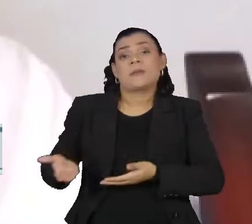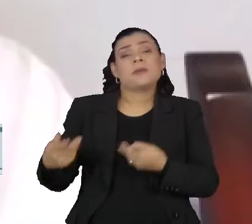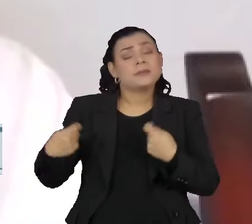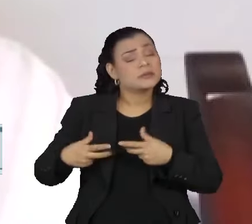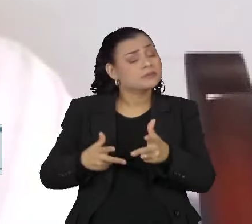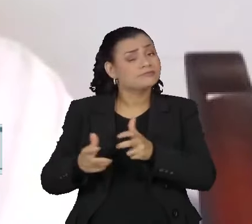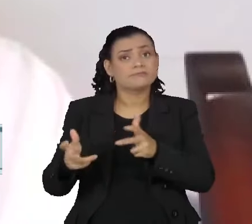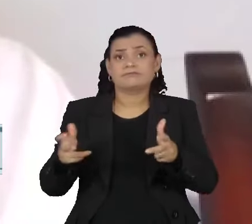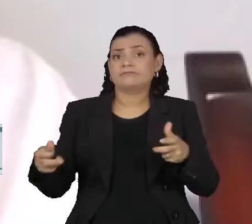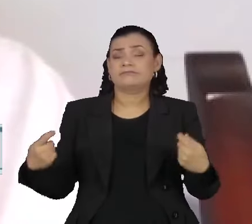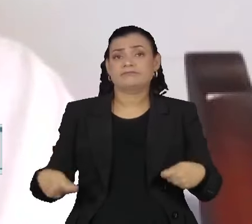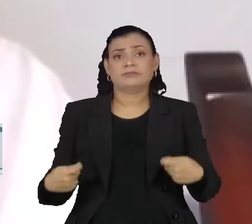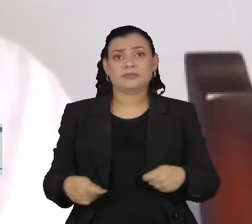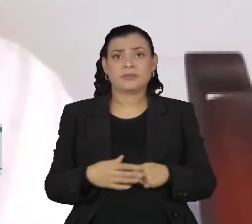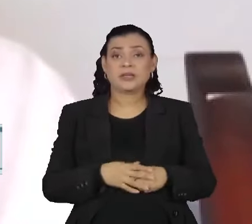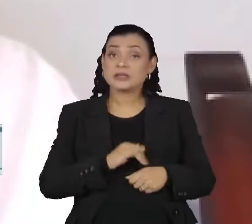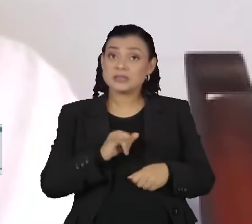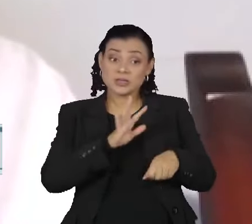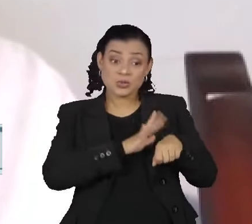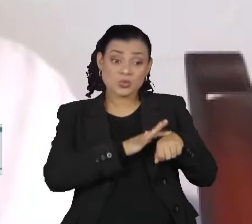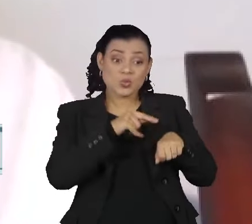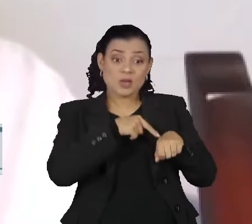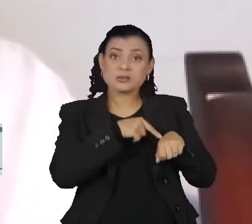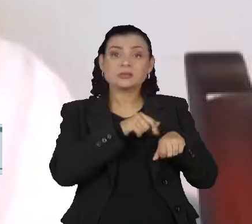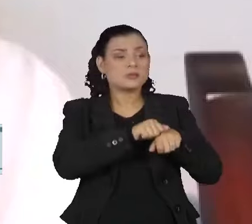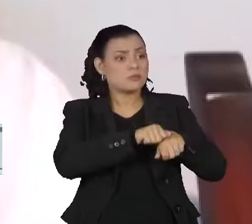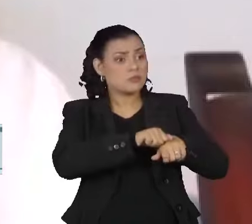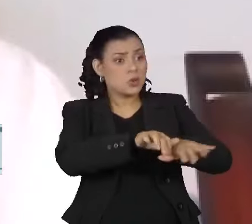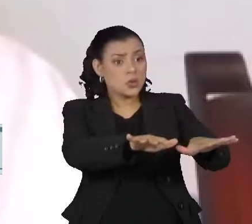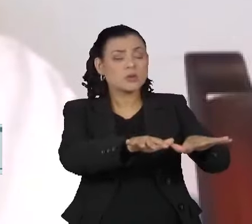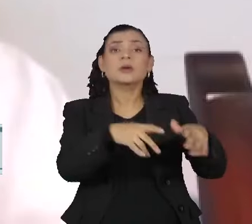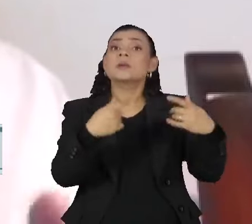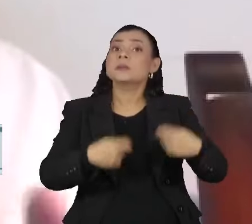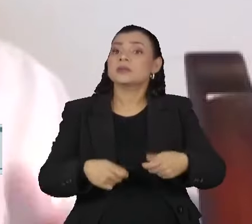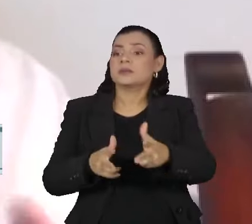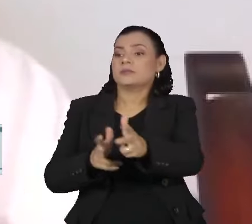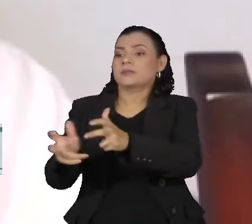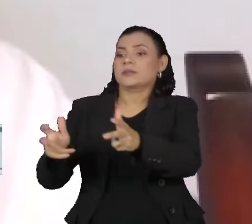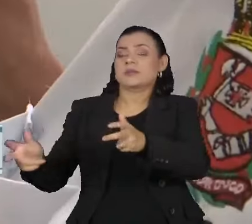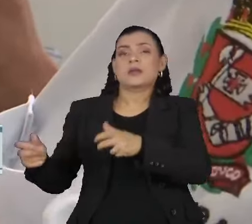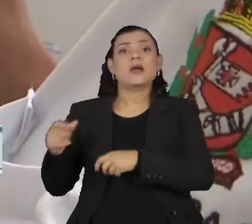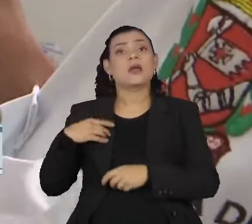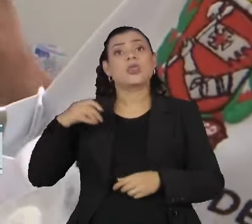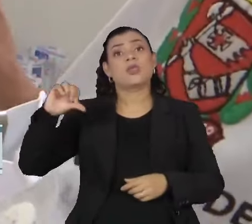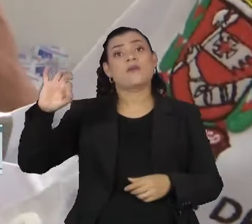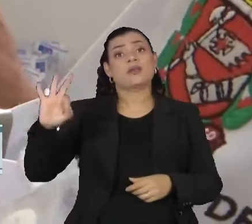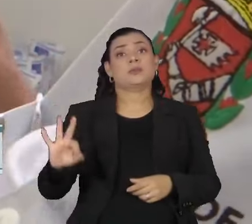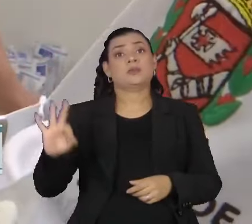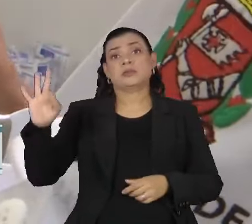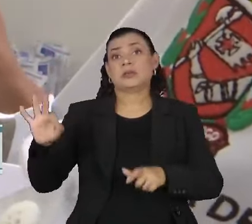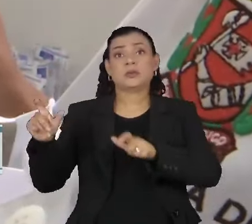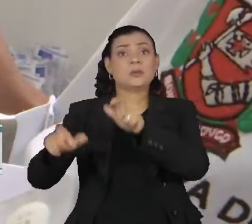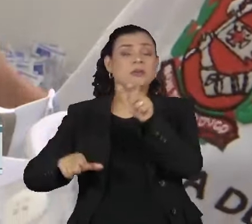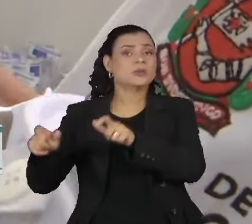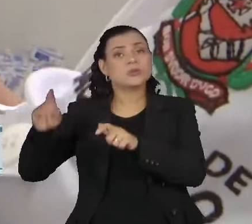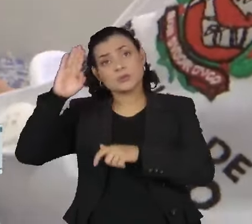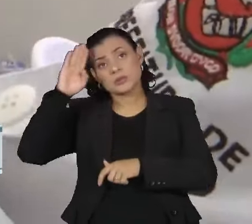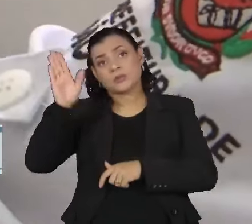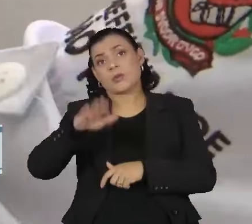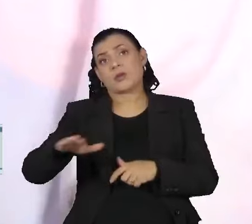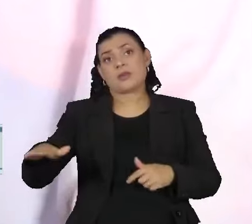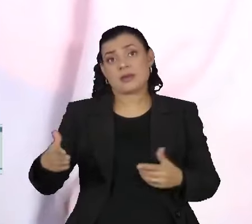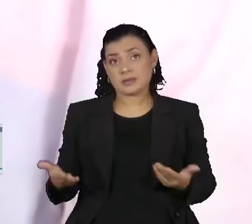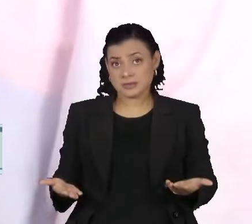você tem uma doença transmissível, você deve ter uma cobertura vacinal de 90% da população, principalmente de crianças.